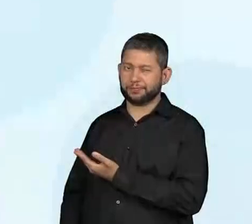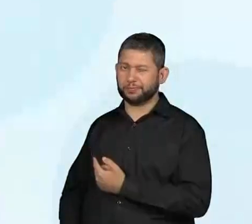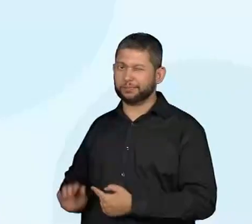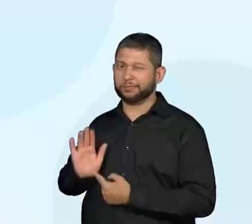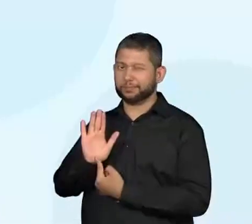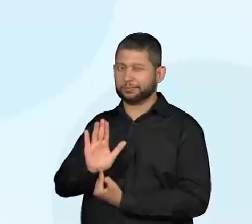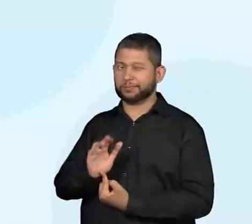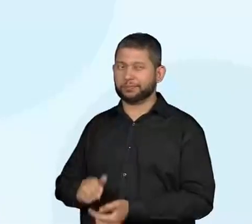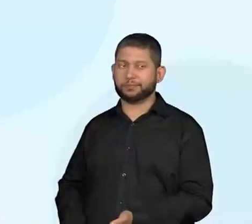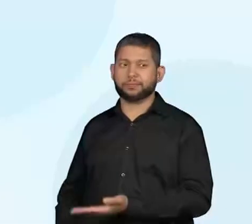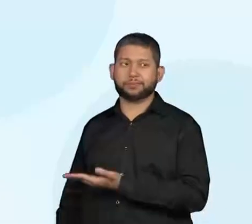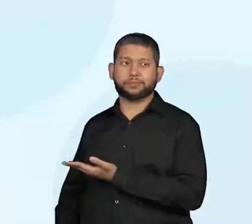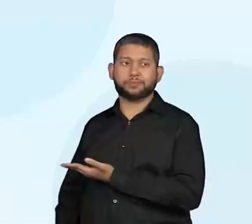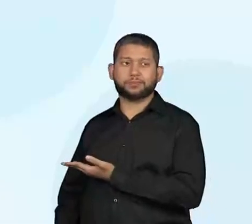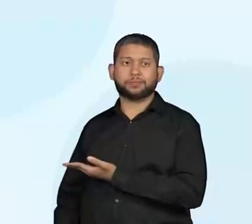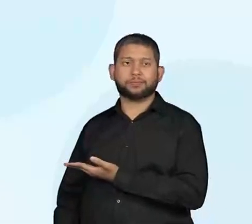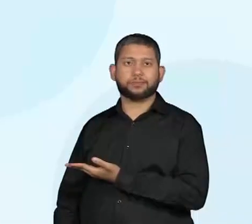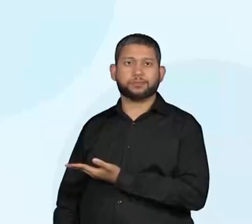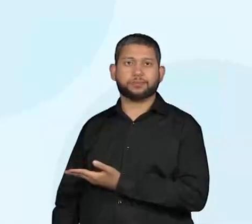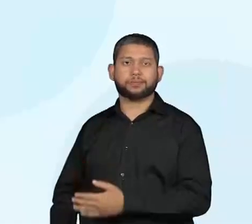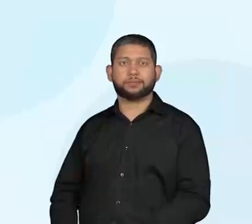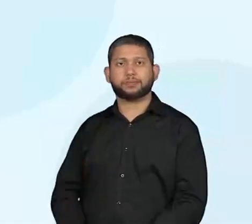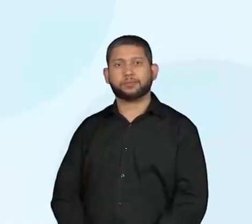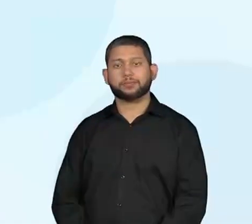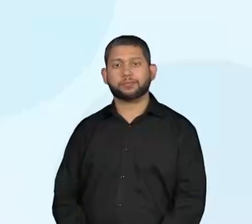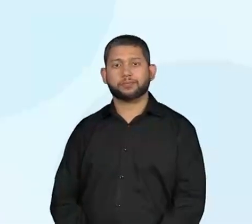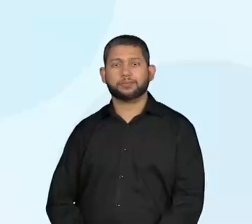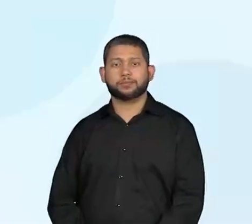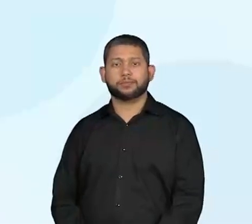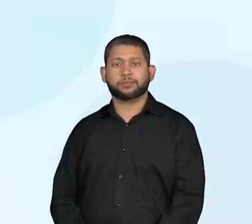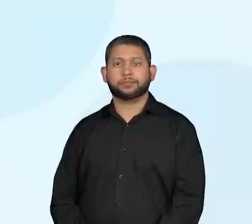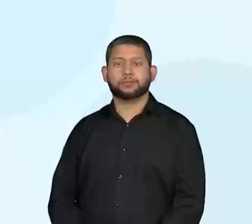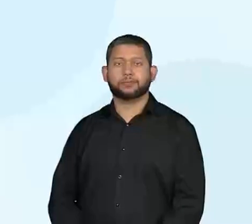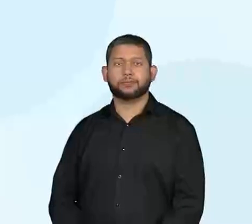pouquinho mais do texto teatral. Muito bem. Vamos lá?